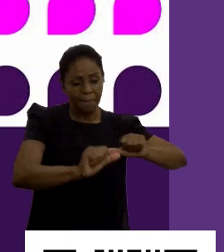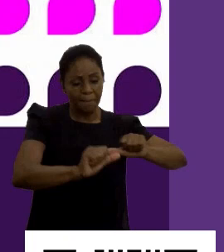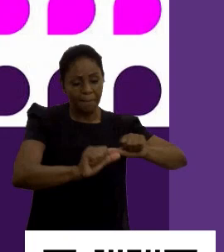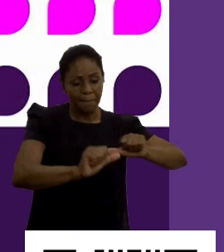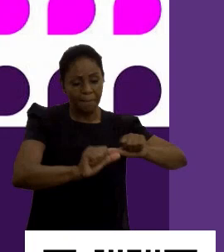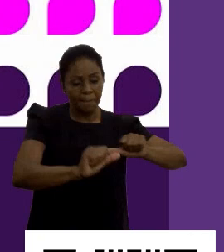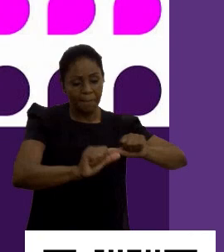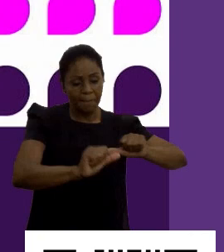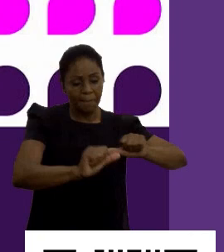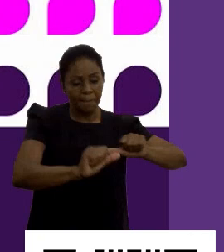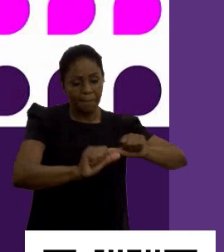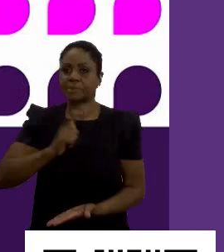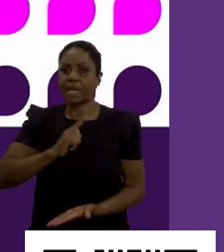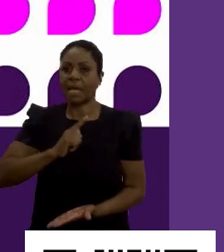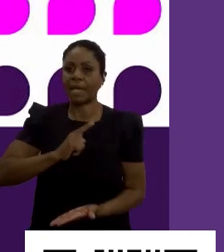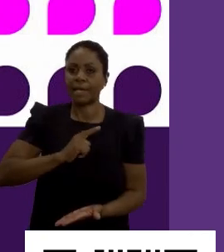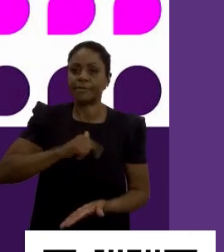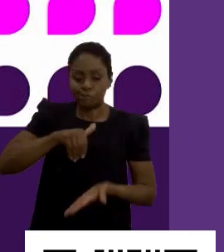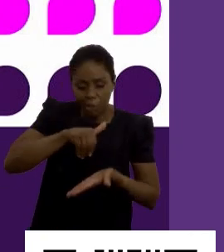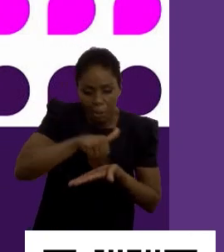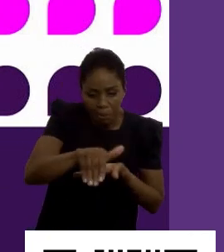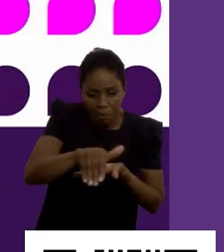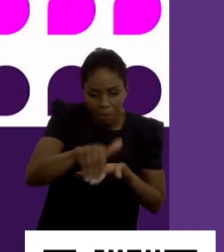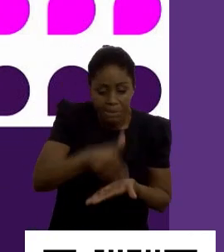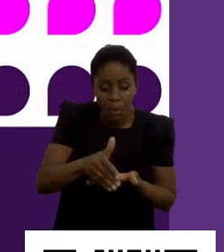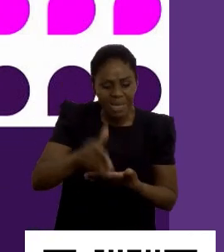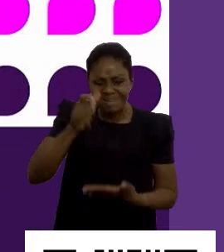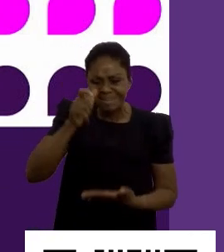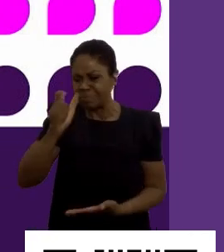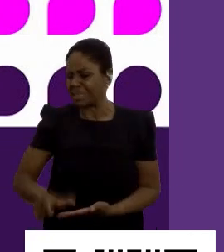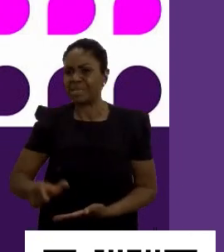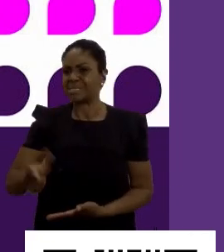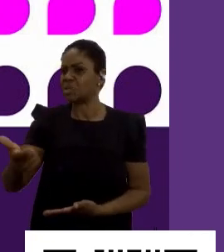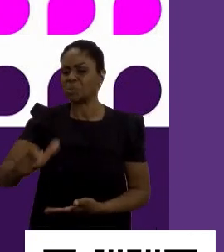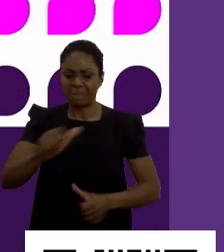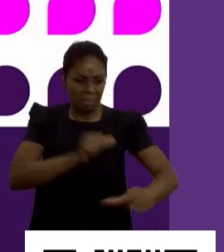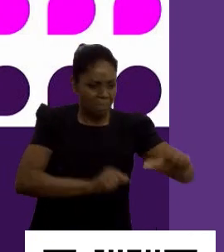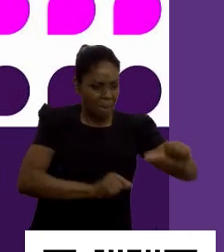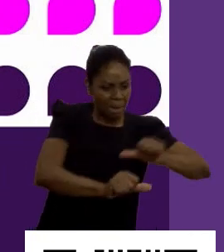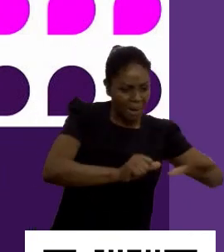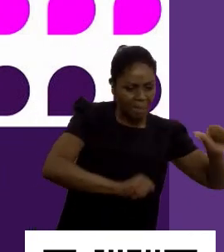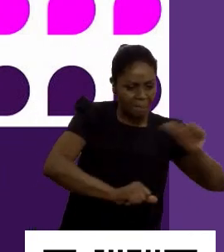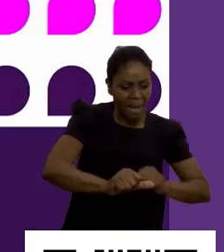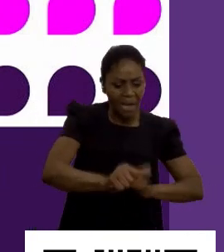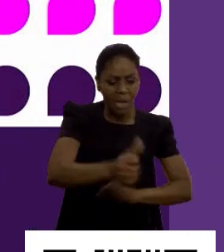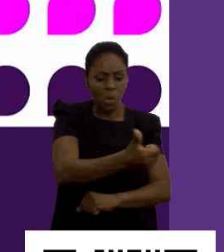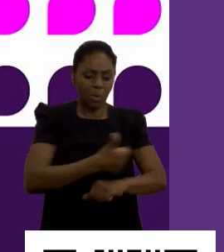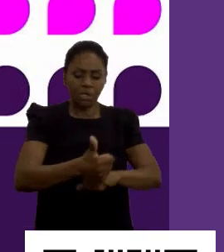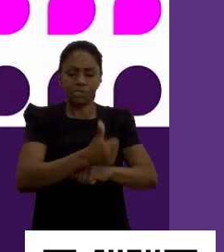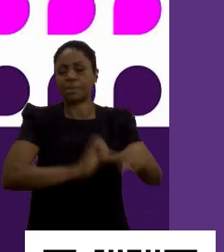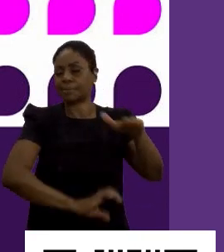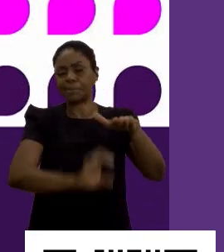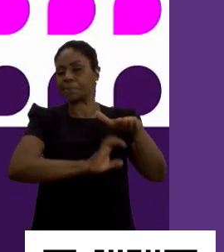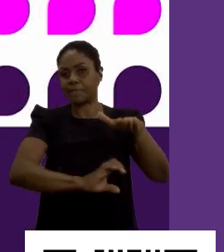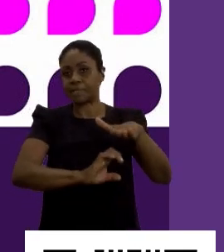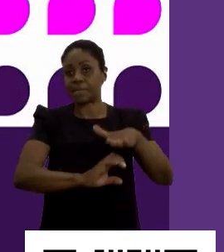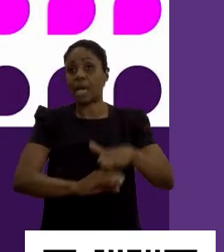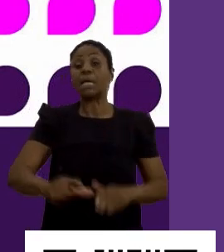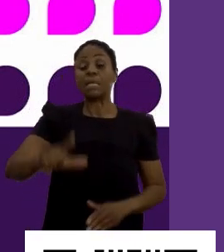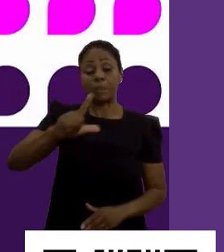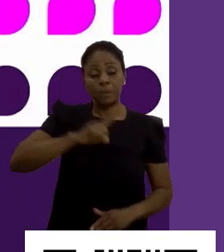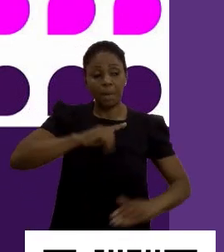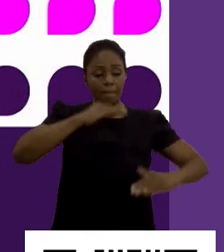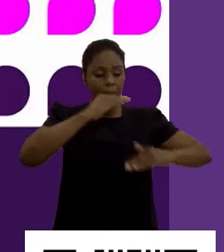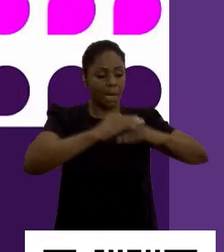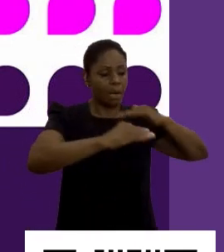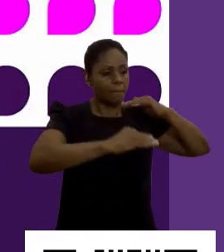rescisão. Então, não interessa a rotatividade. Nem para o candidato, nem para a organização. Então, ter processos